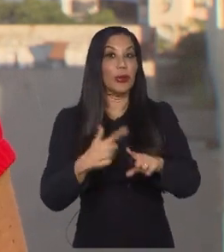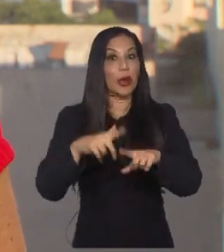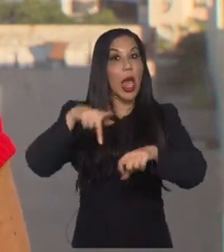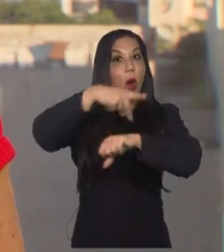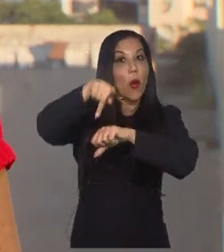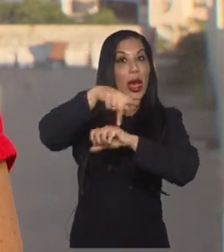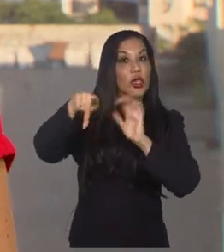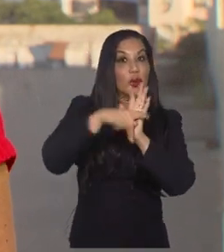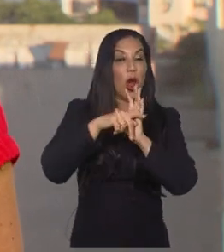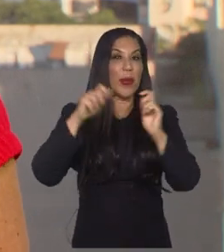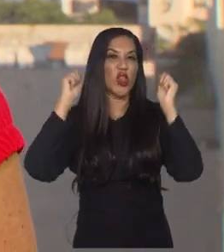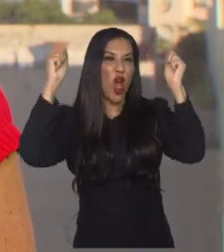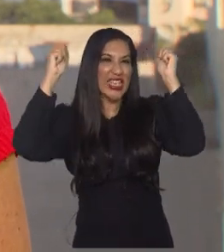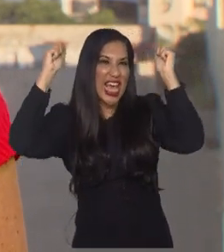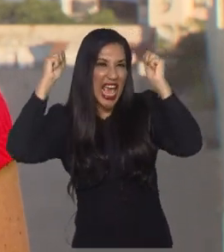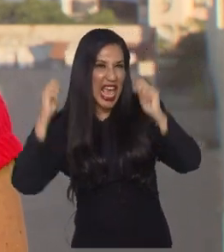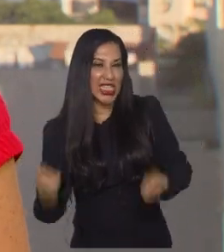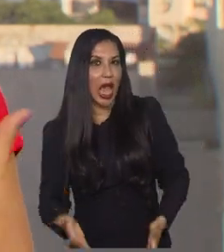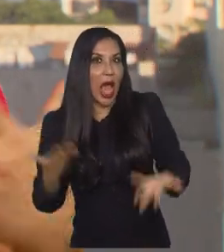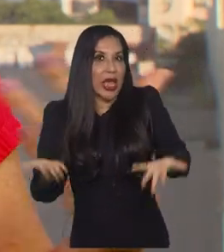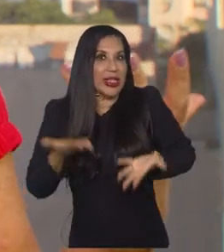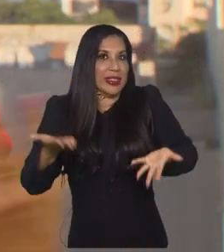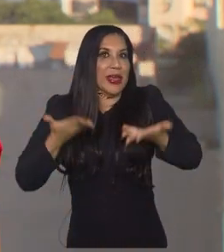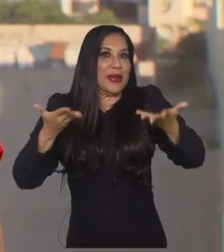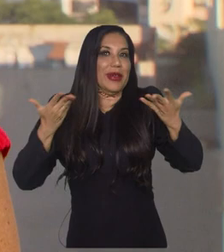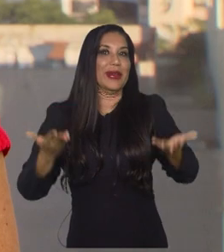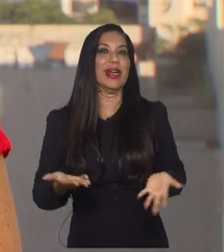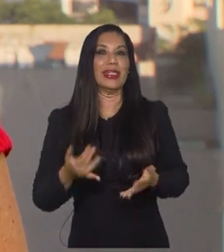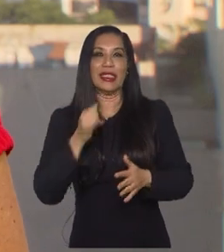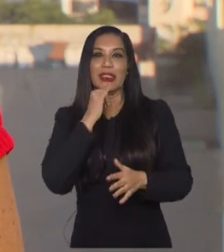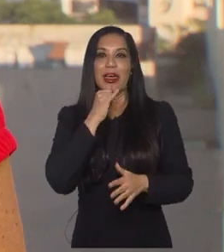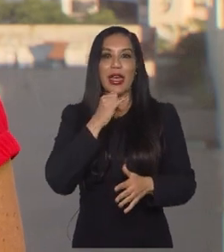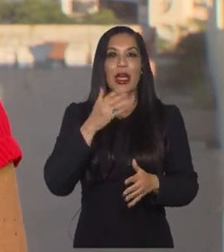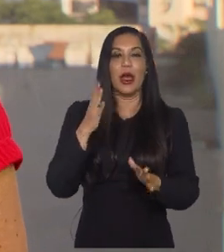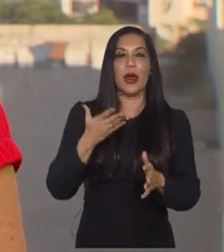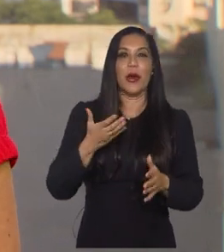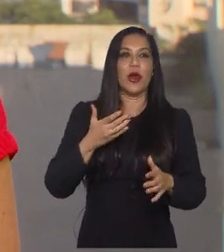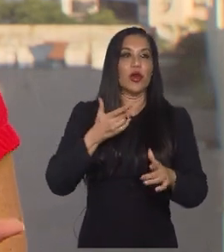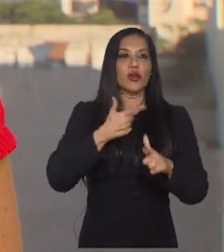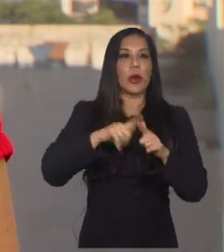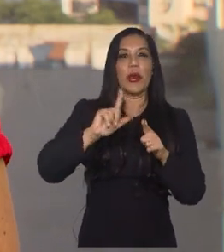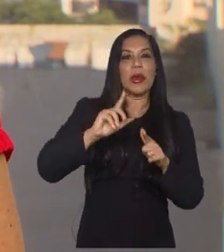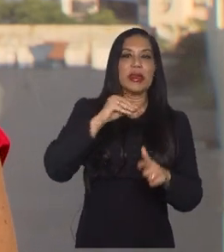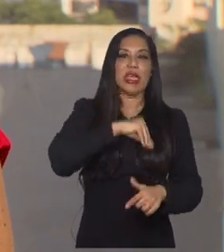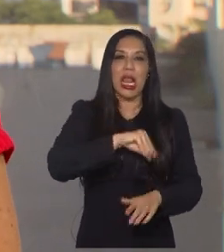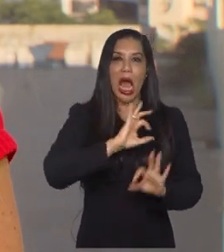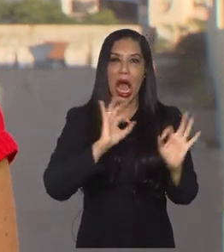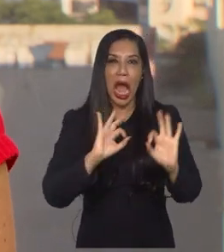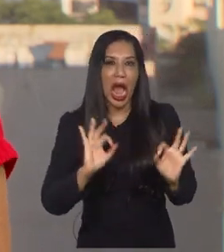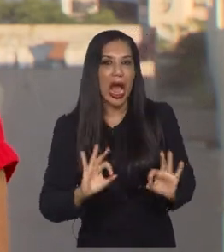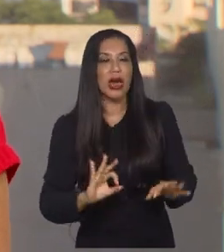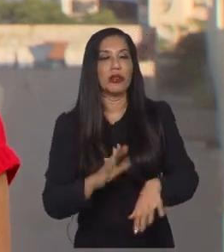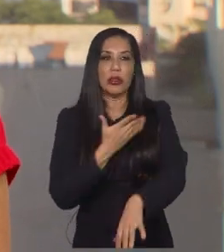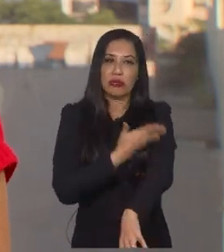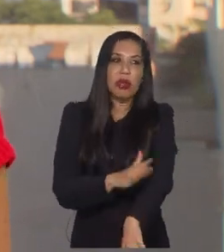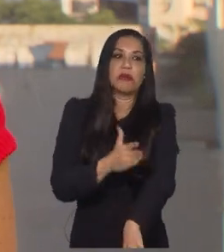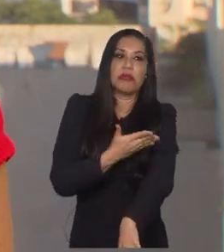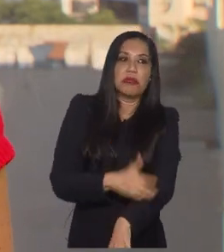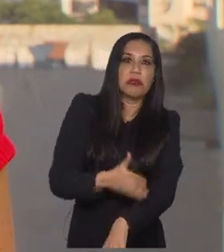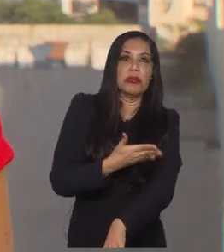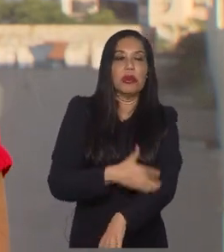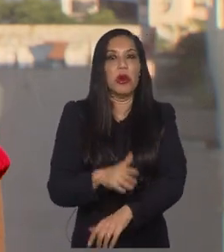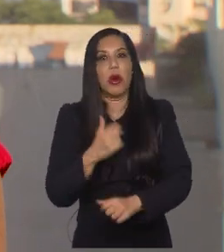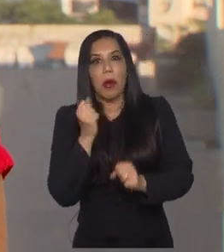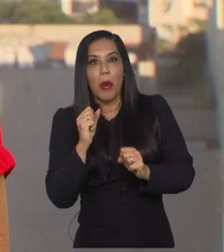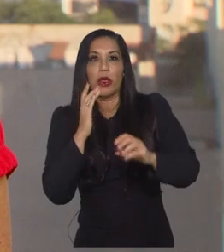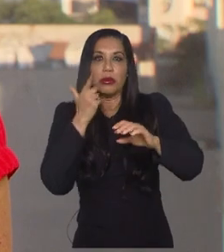jogando em casa, de chegar sem esses problemas que chega o Canadá, então talvez isso possa fazer com que elas consigam